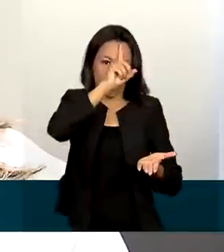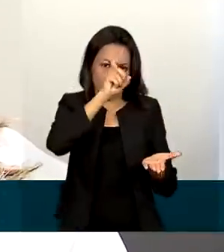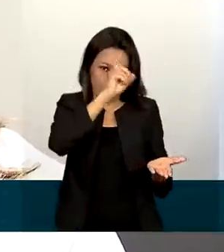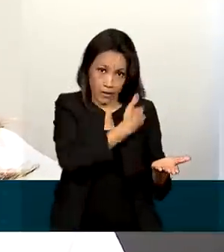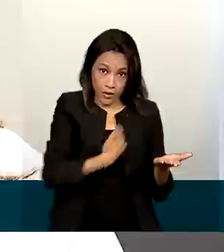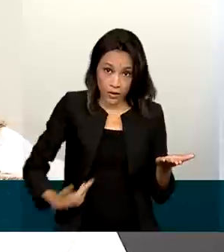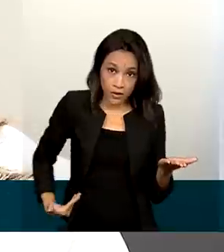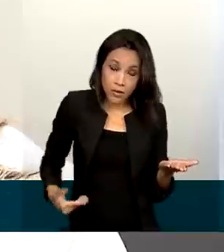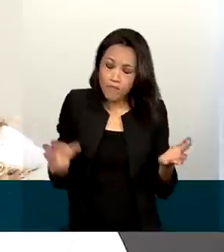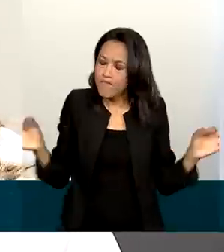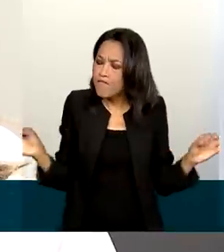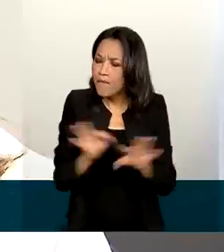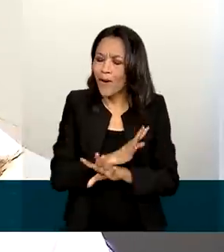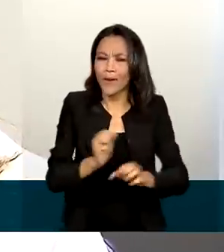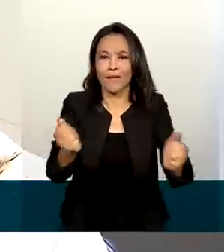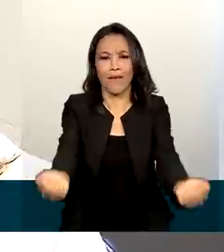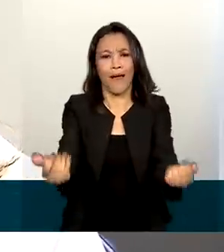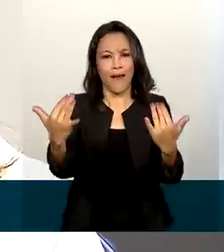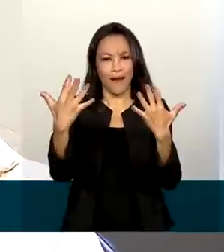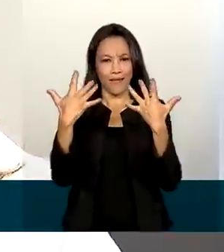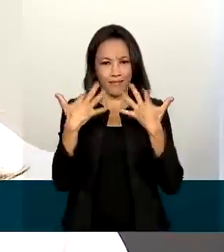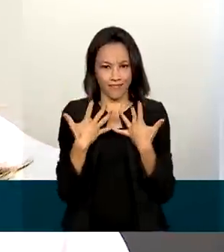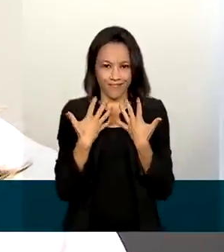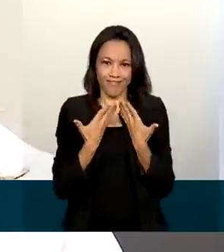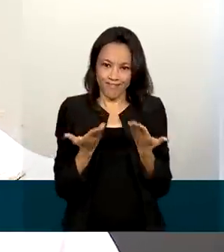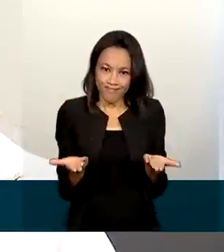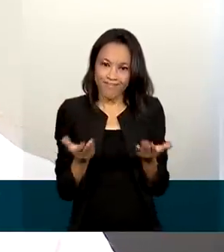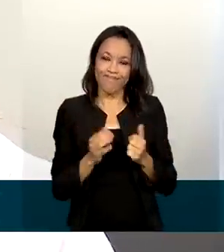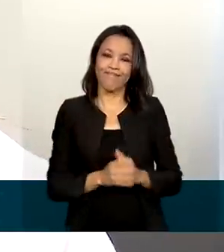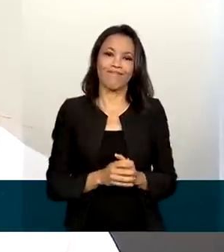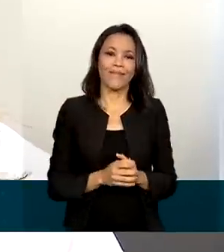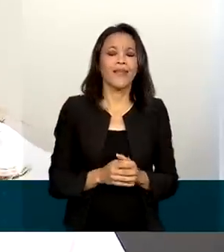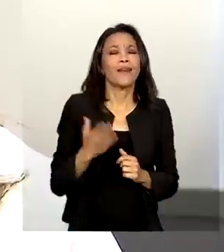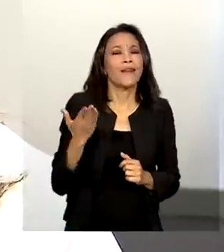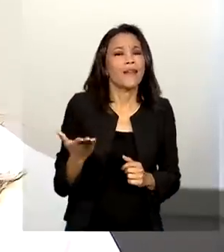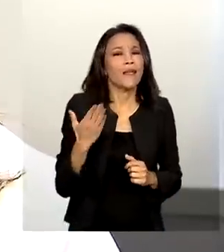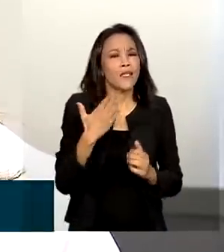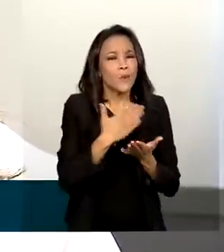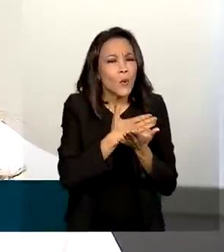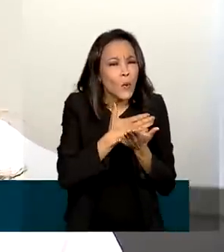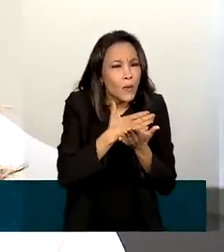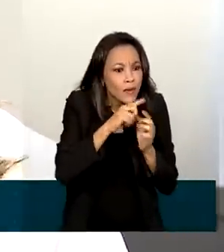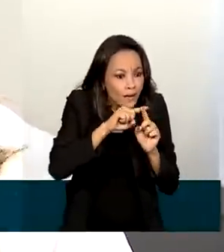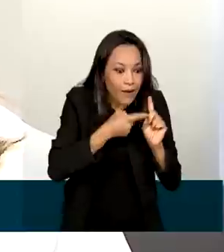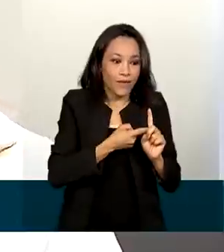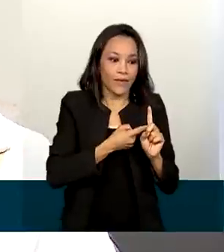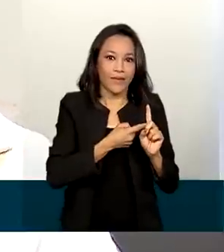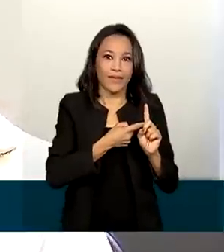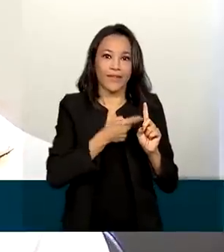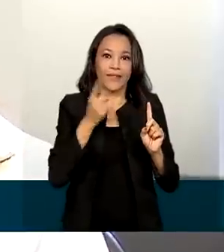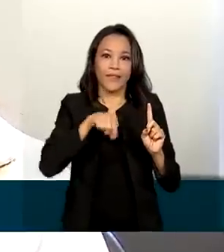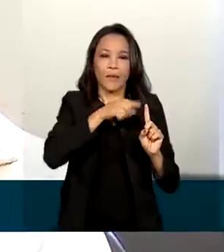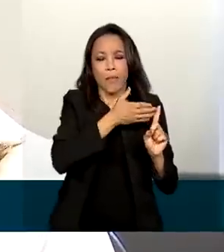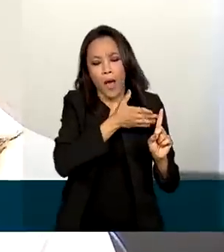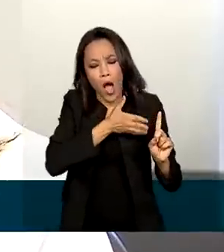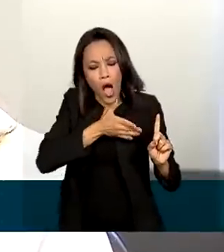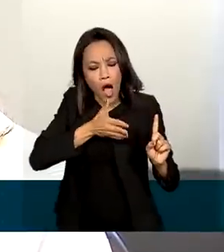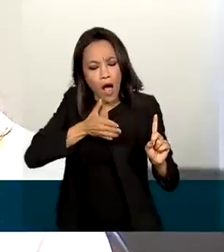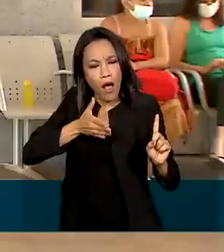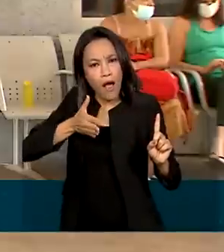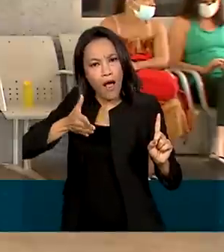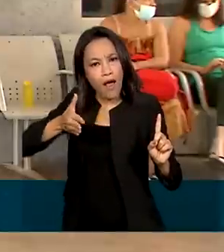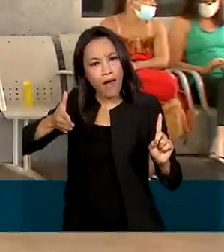prontas para acolher essa paciente, desde o período pré-concepcional até a época em que ela